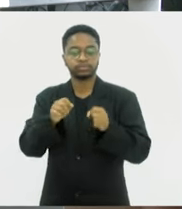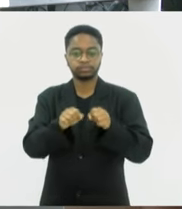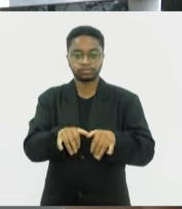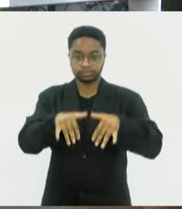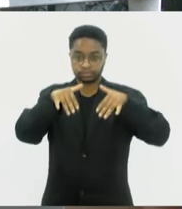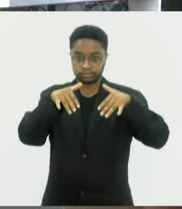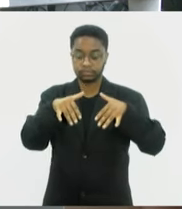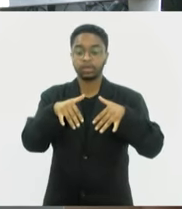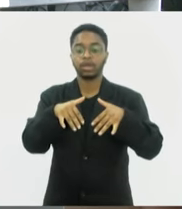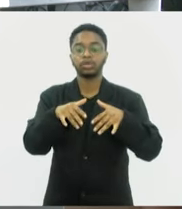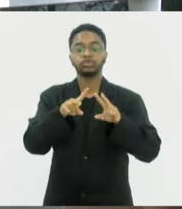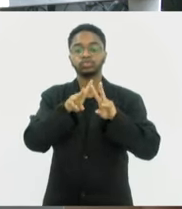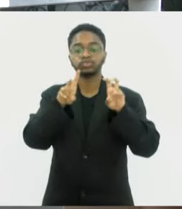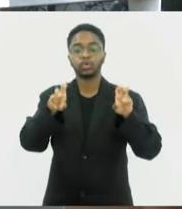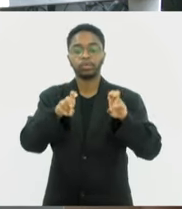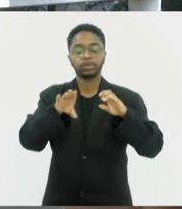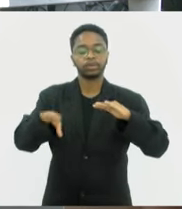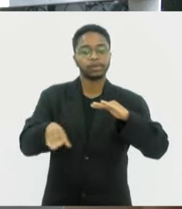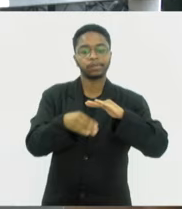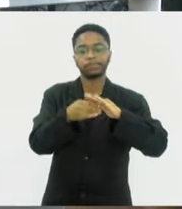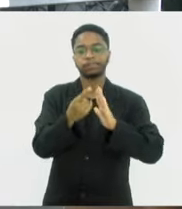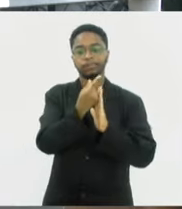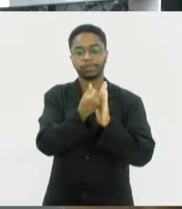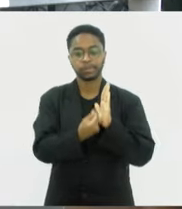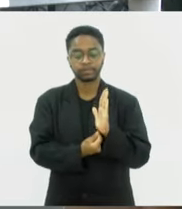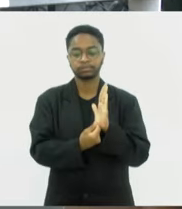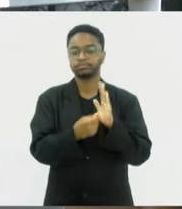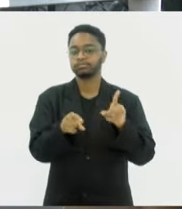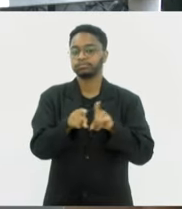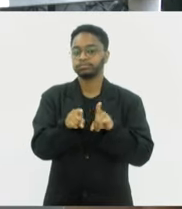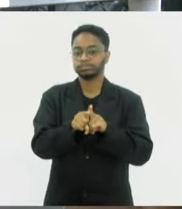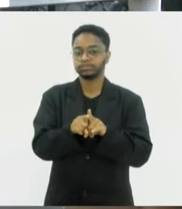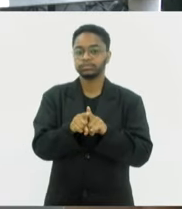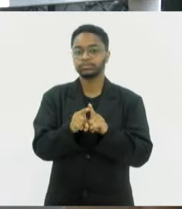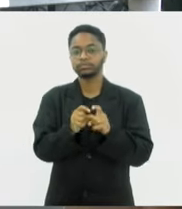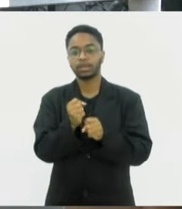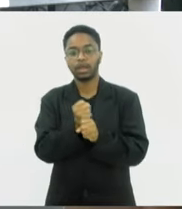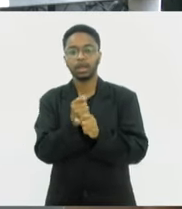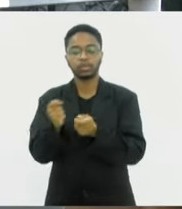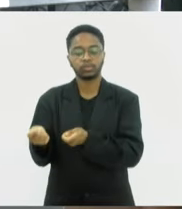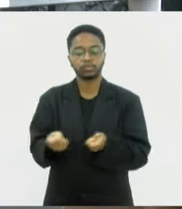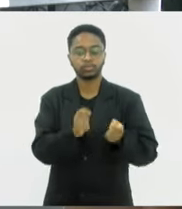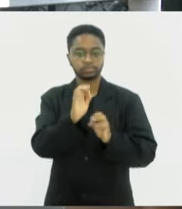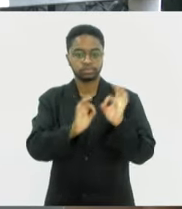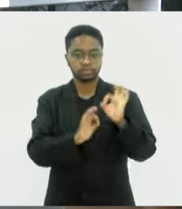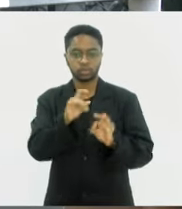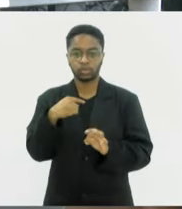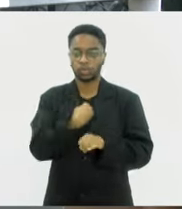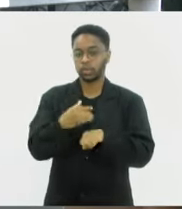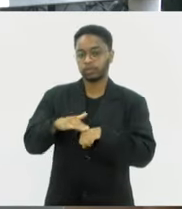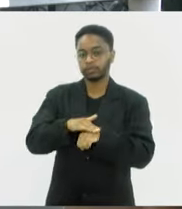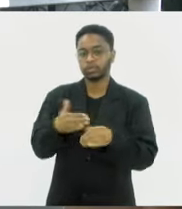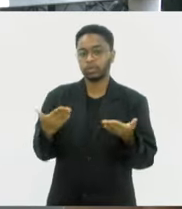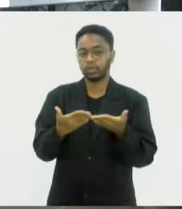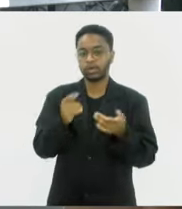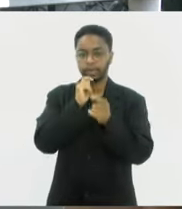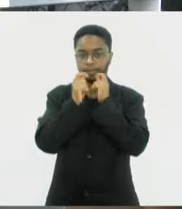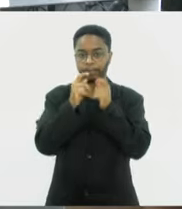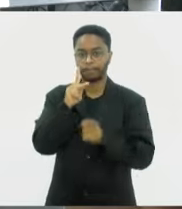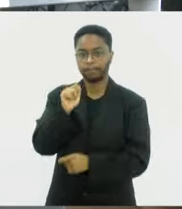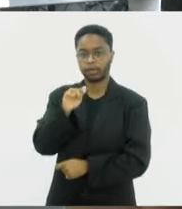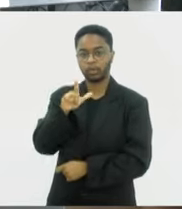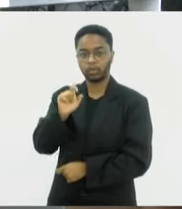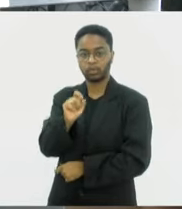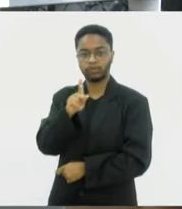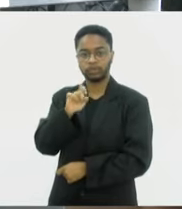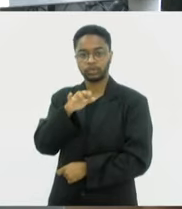incluídas no plano plurianual e no orçamento do Estado. A gente vai conversar agora com o repórter Paulo Vitor Viviani, que está